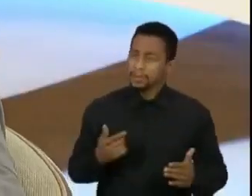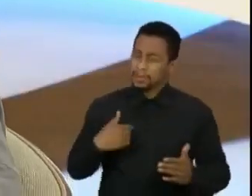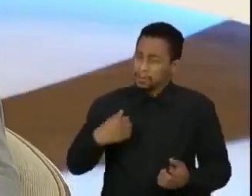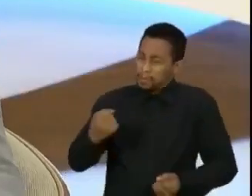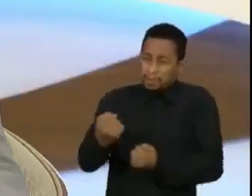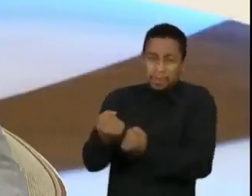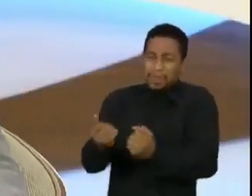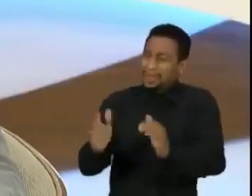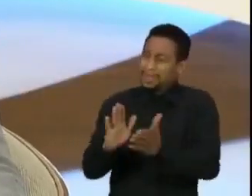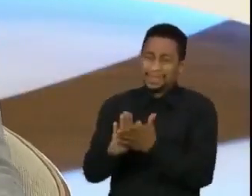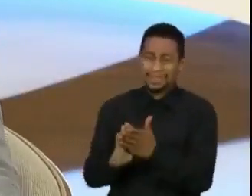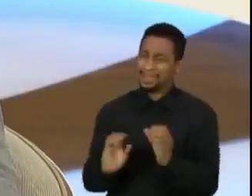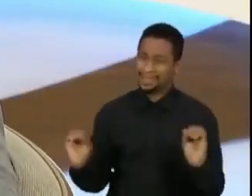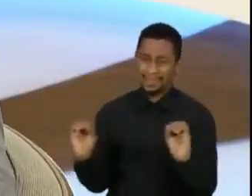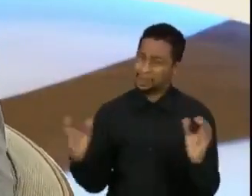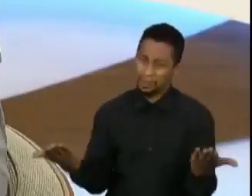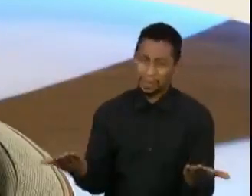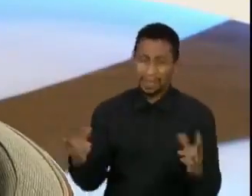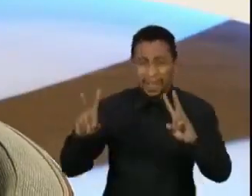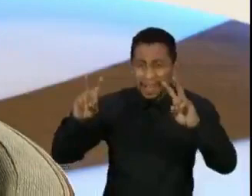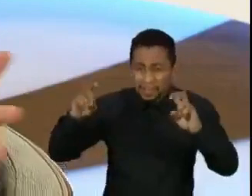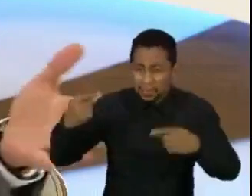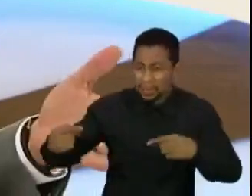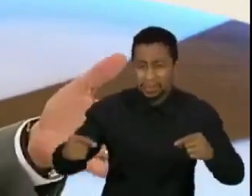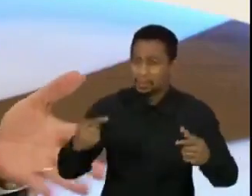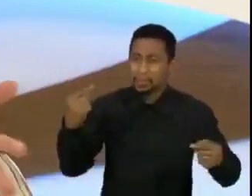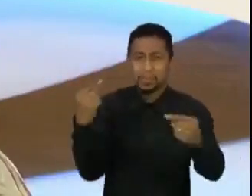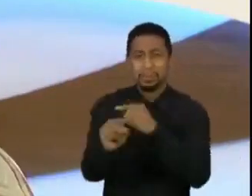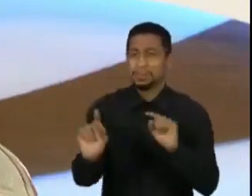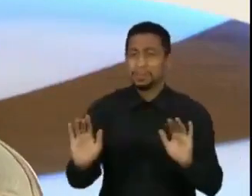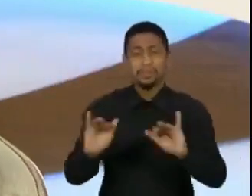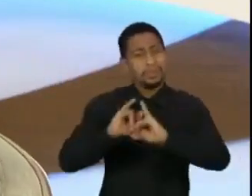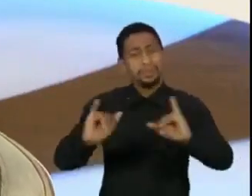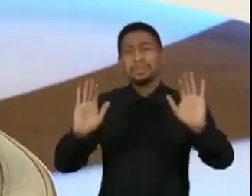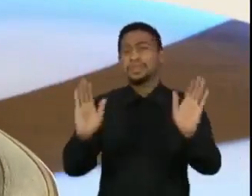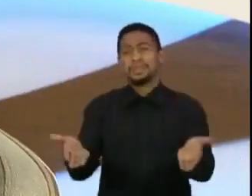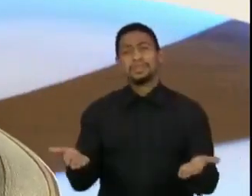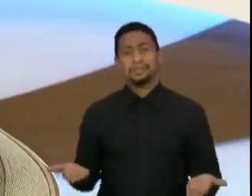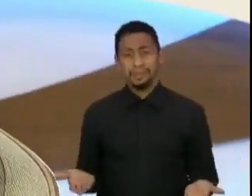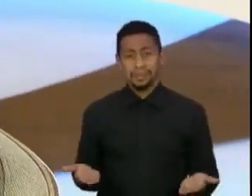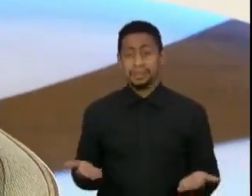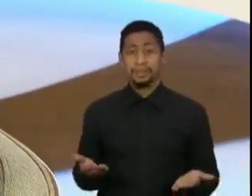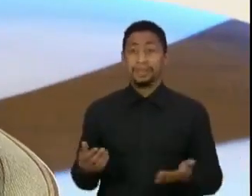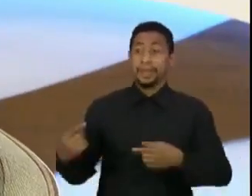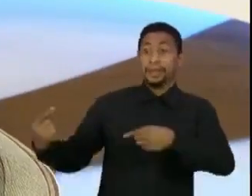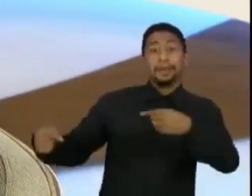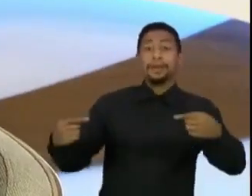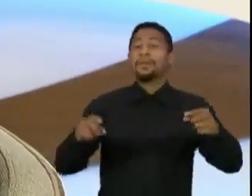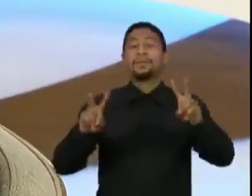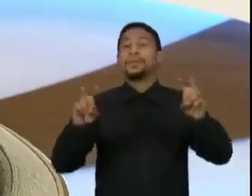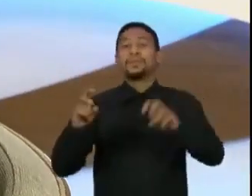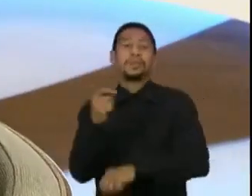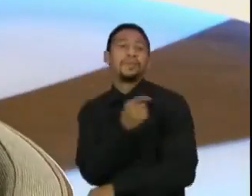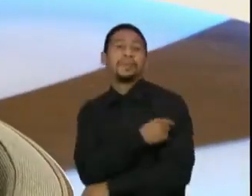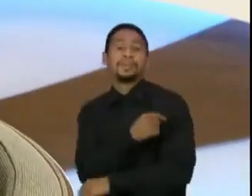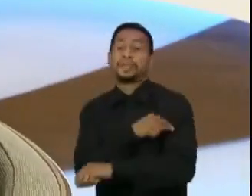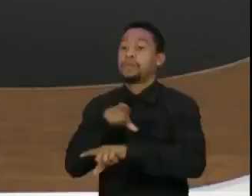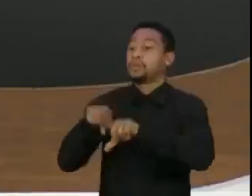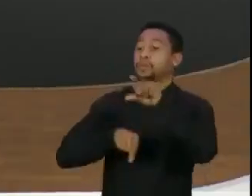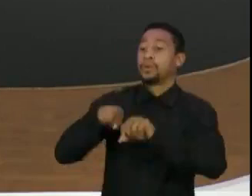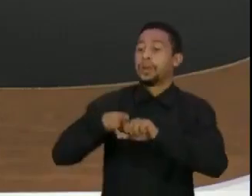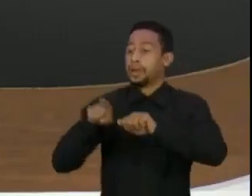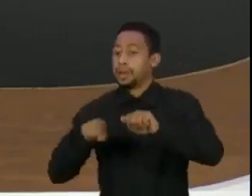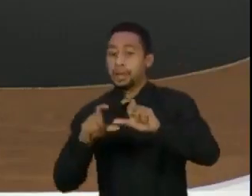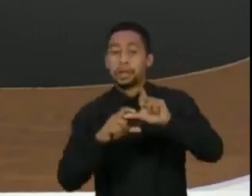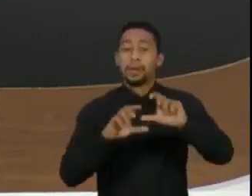Não, não é o momento de discutir a eleição, sinceramente. É o que eu falei aqui, de novo, acho que as pessoas vão discutir marca de vacina, não é o momento... Inclusive,